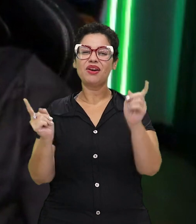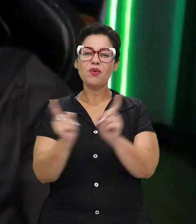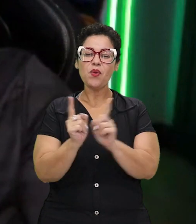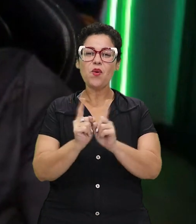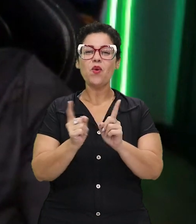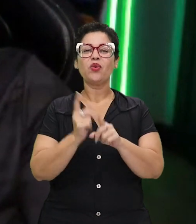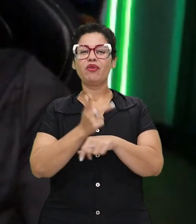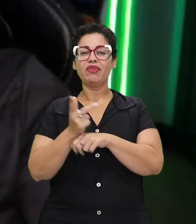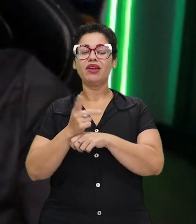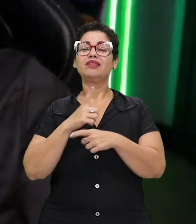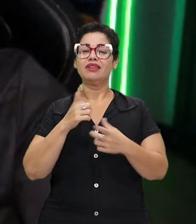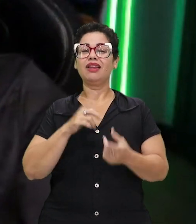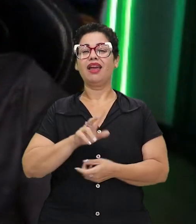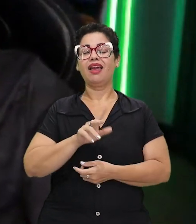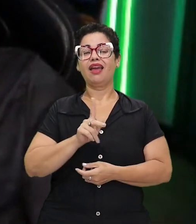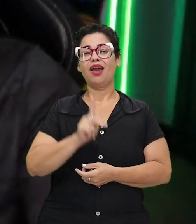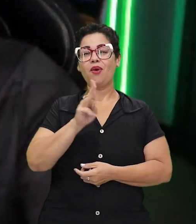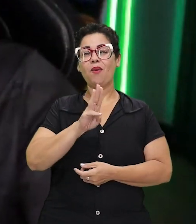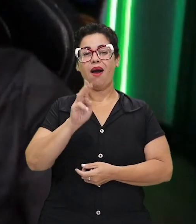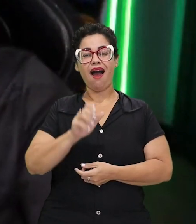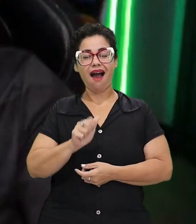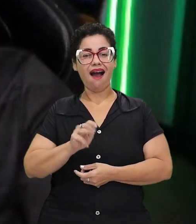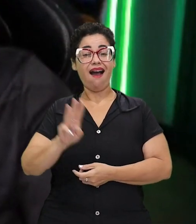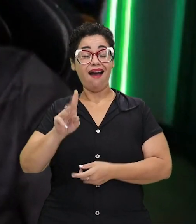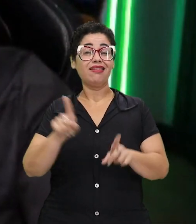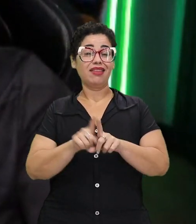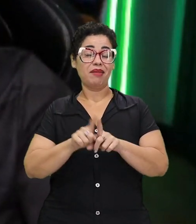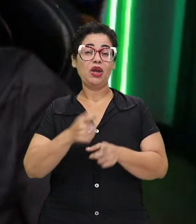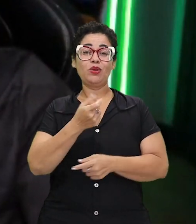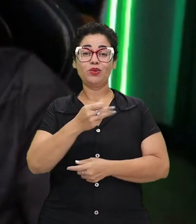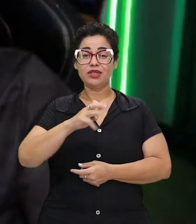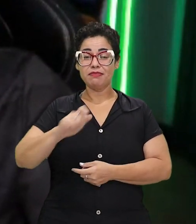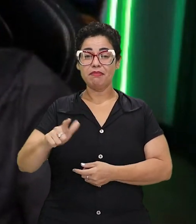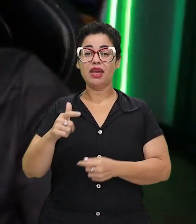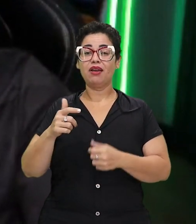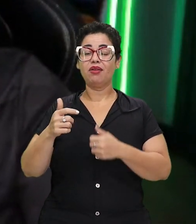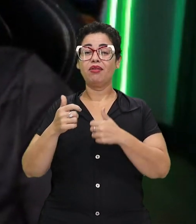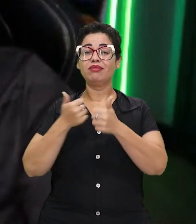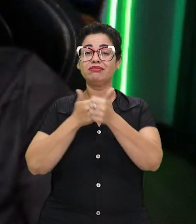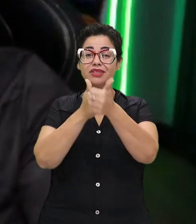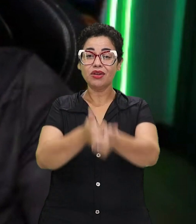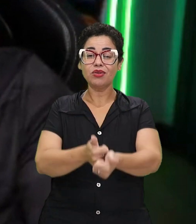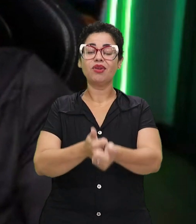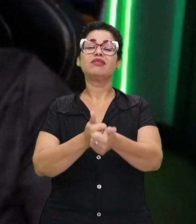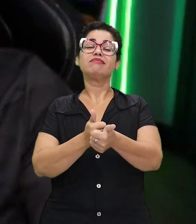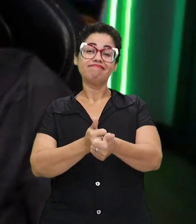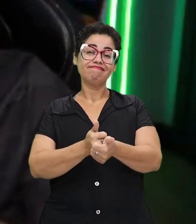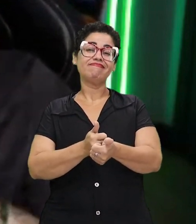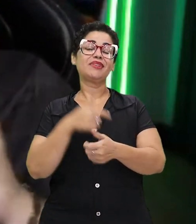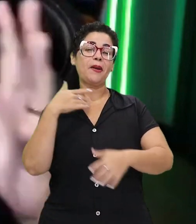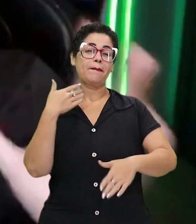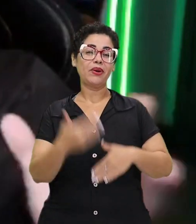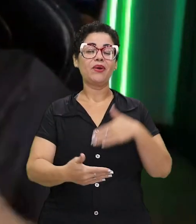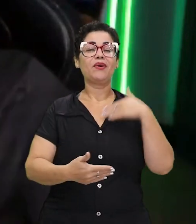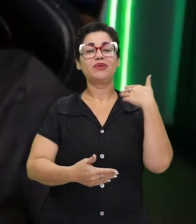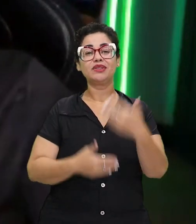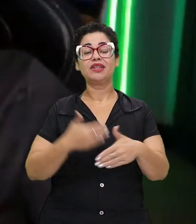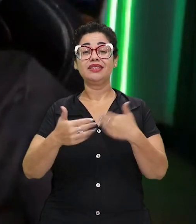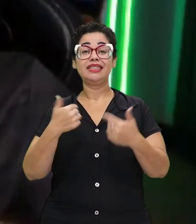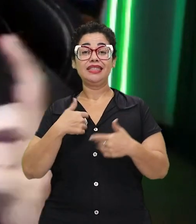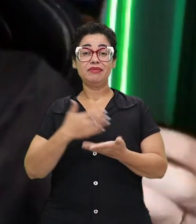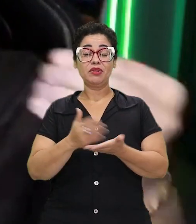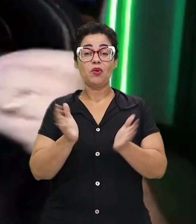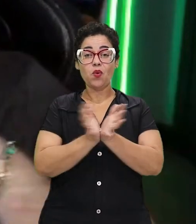de lidar com vídeos curtos. A gente tem o Quai também que está com mais de 200 mil seguidores. E, cara, é um processo ali